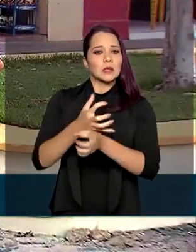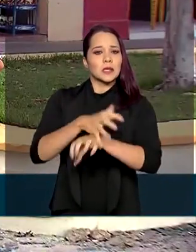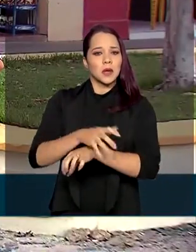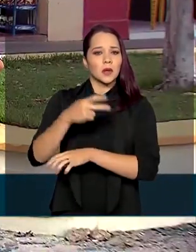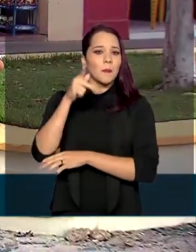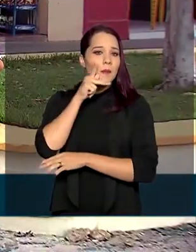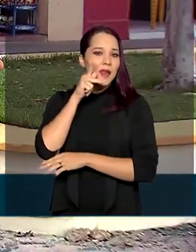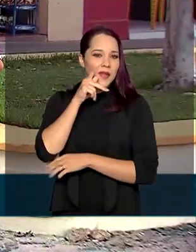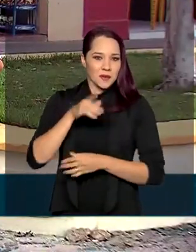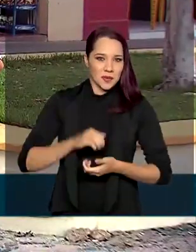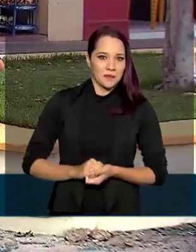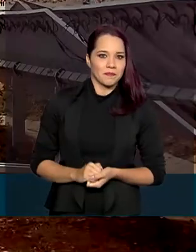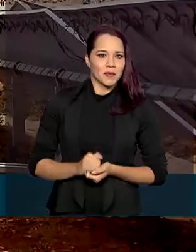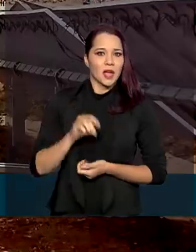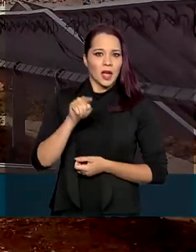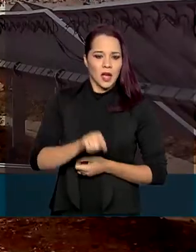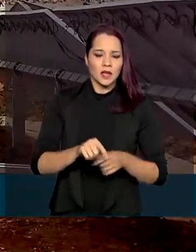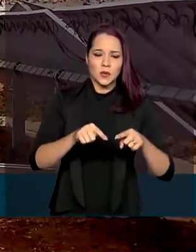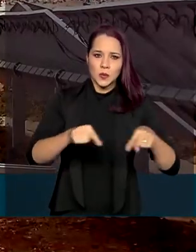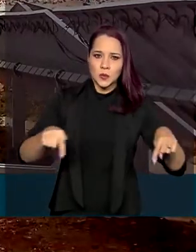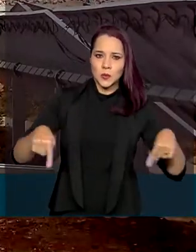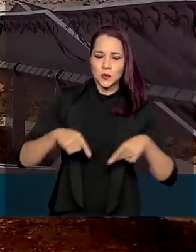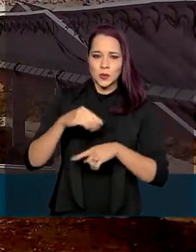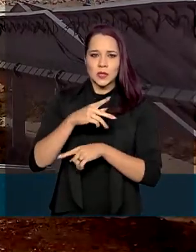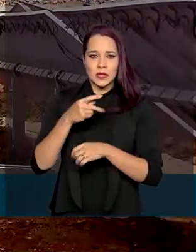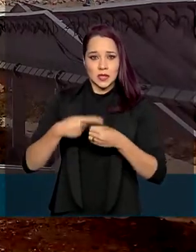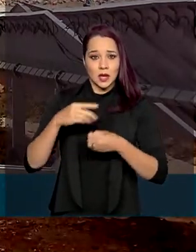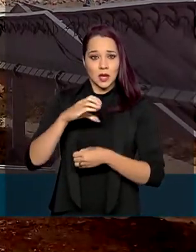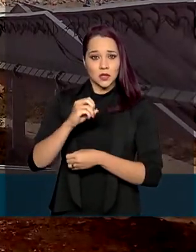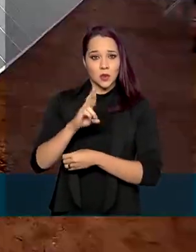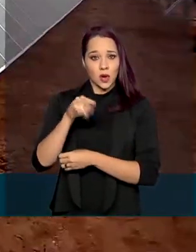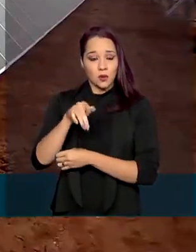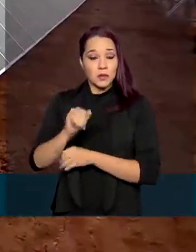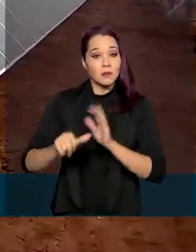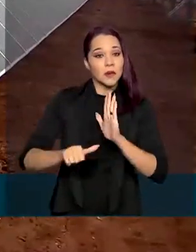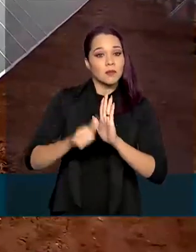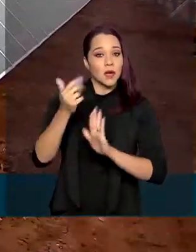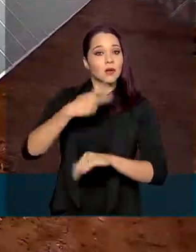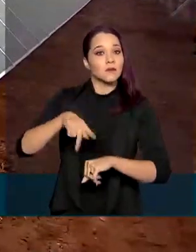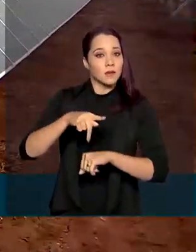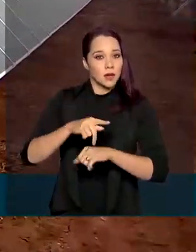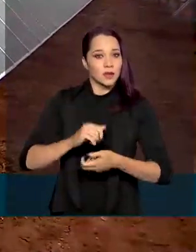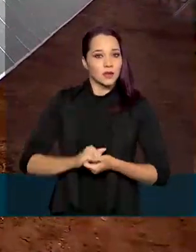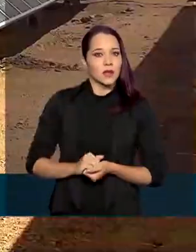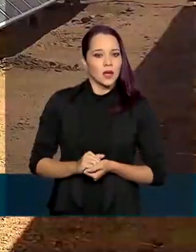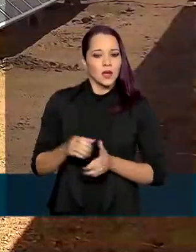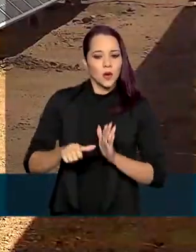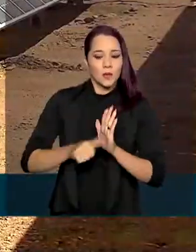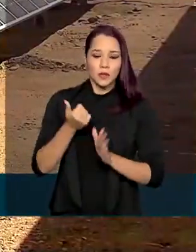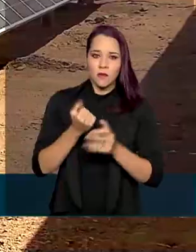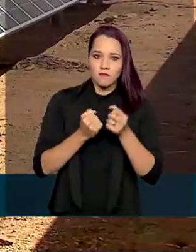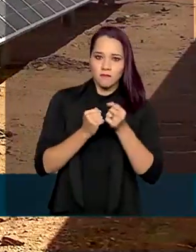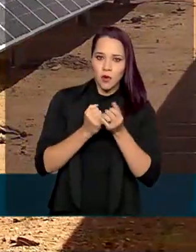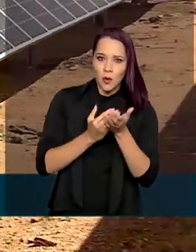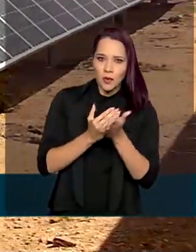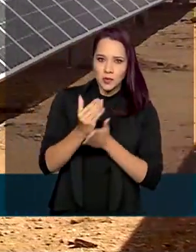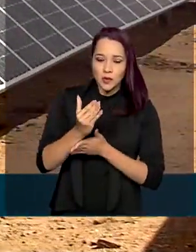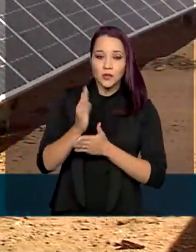Paraíba. O Complexo de Coremas é a primeira outorga do país e começou a funcionar em 2017.